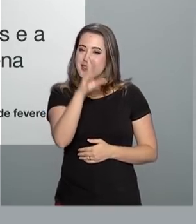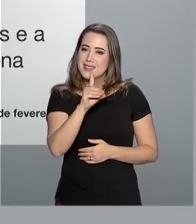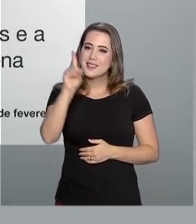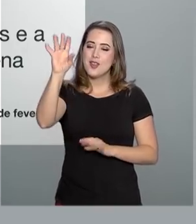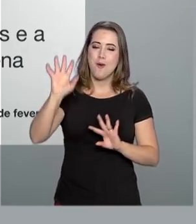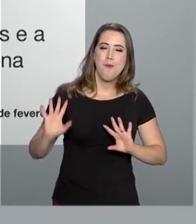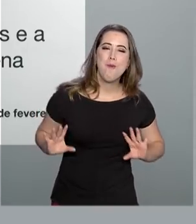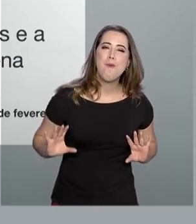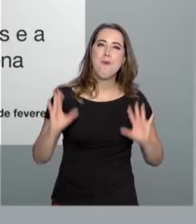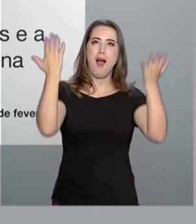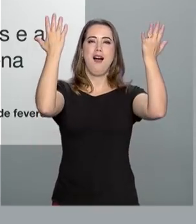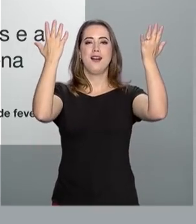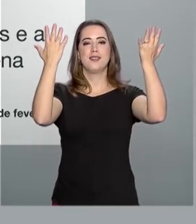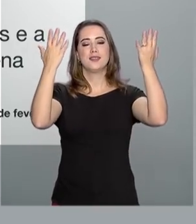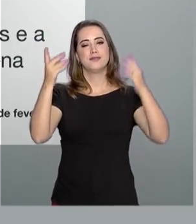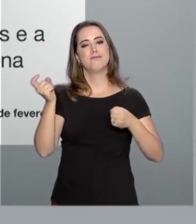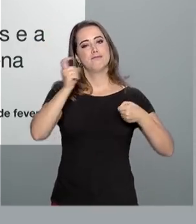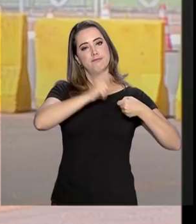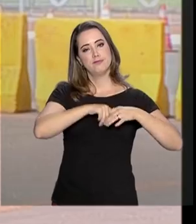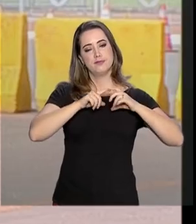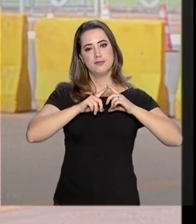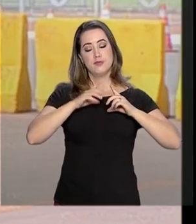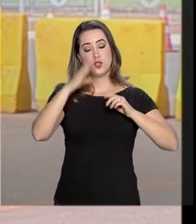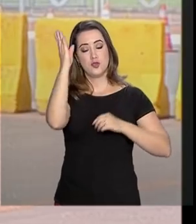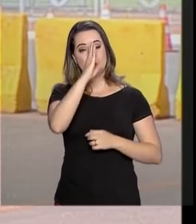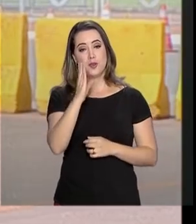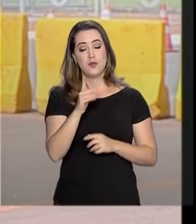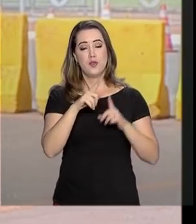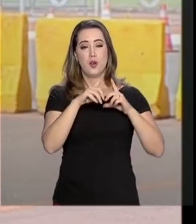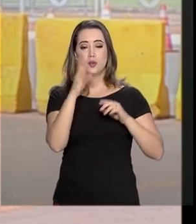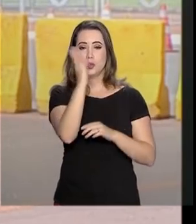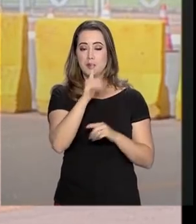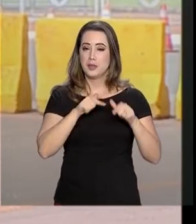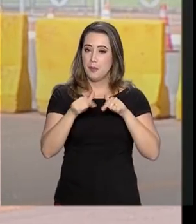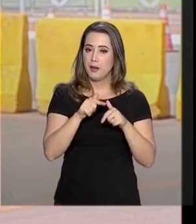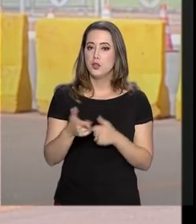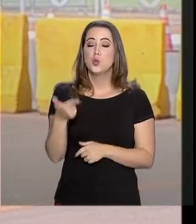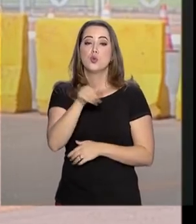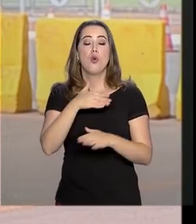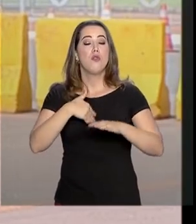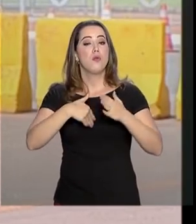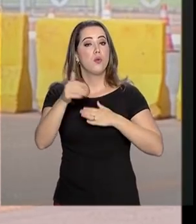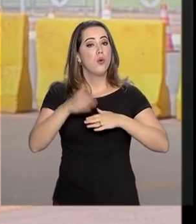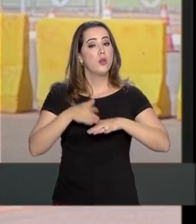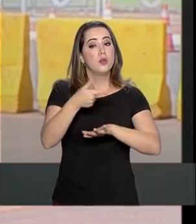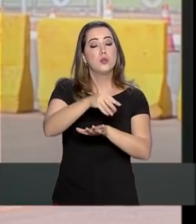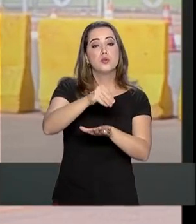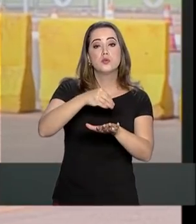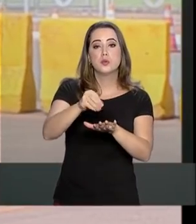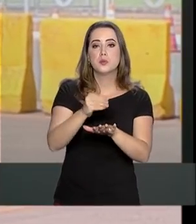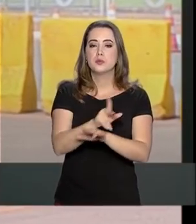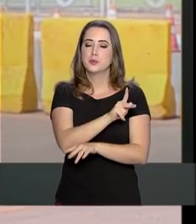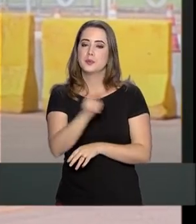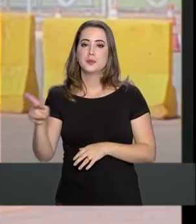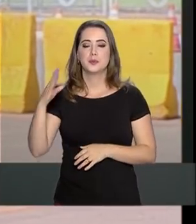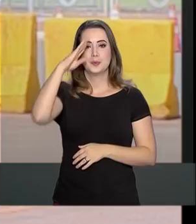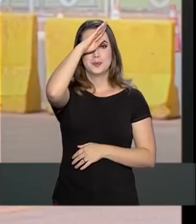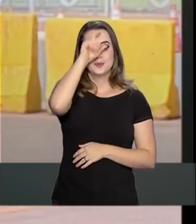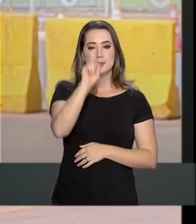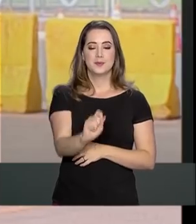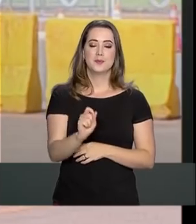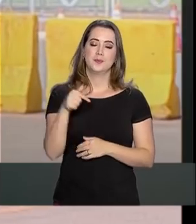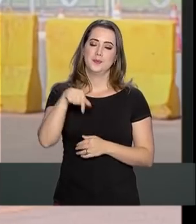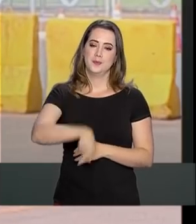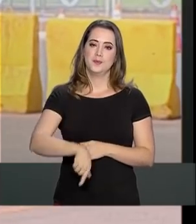comemorou a volta ao trabalho. E nós podemos voltar a qualquer momento com outras informações sobre o presidente Jair Bolsonaro